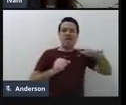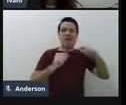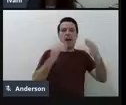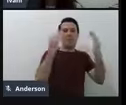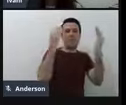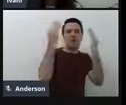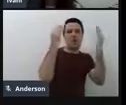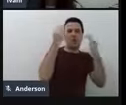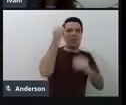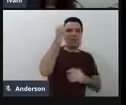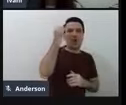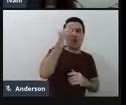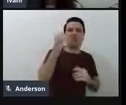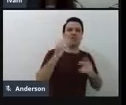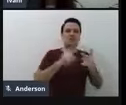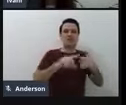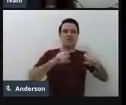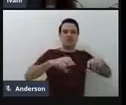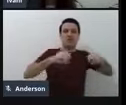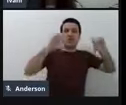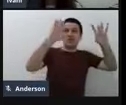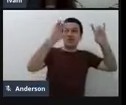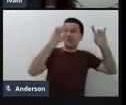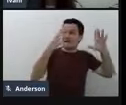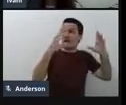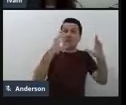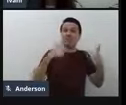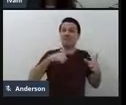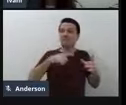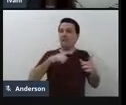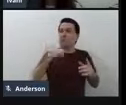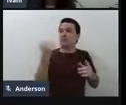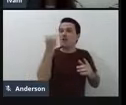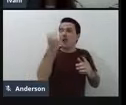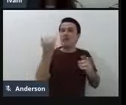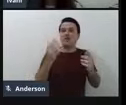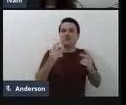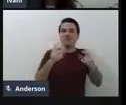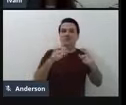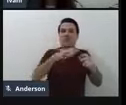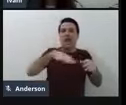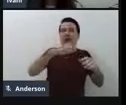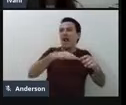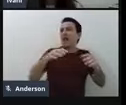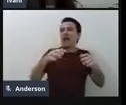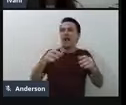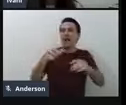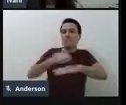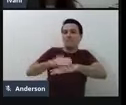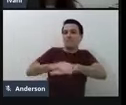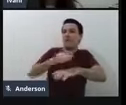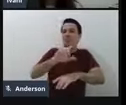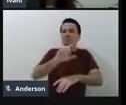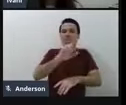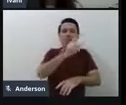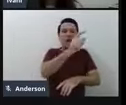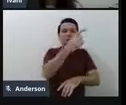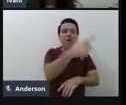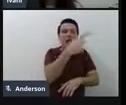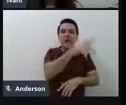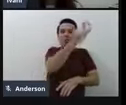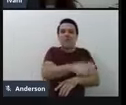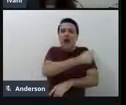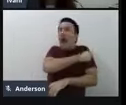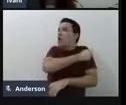especial com relação à autonomia, né, porque a gente recebe muitos alunos que, às vezes, quem é a